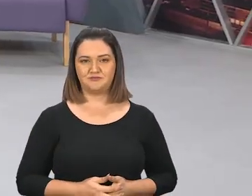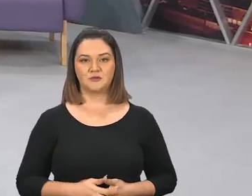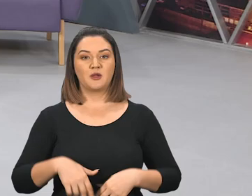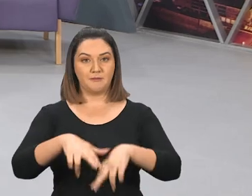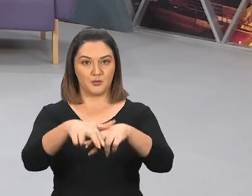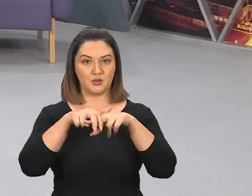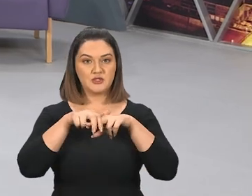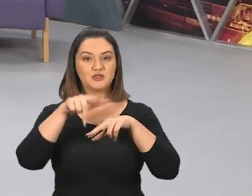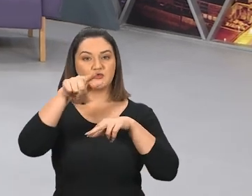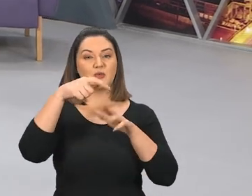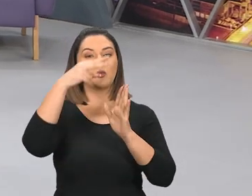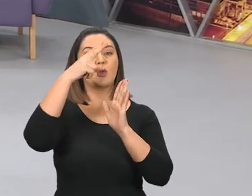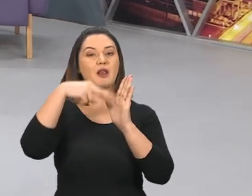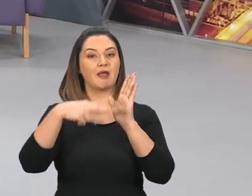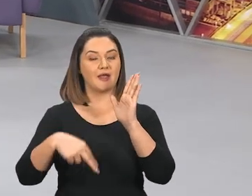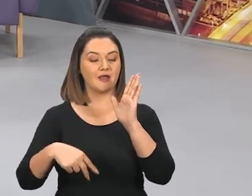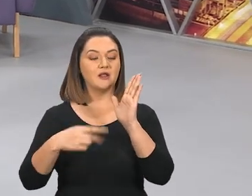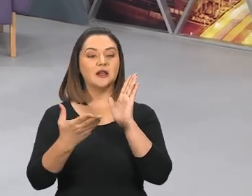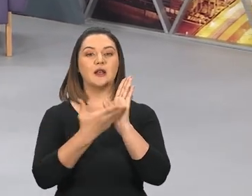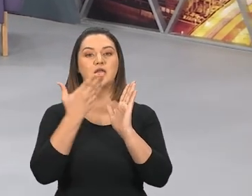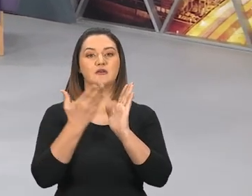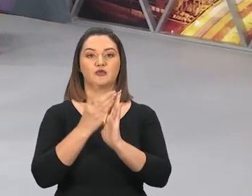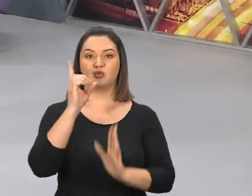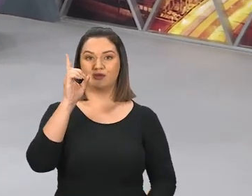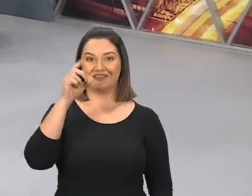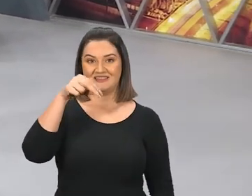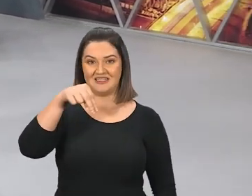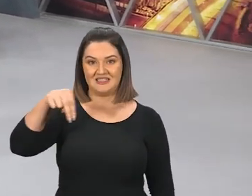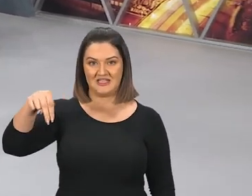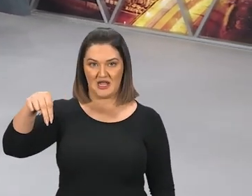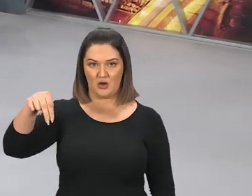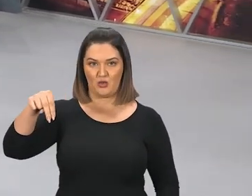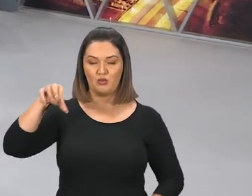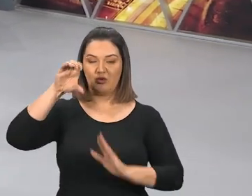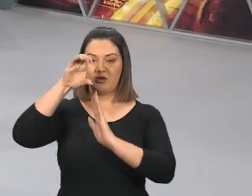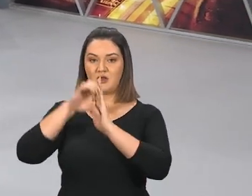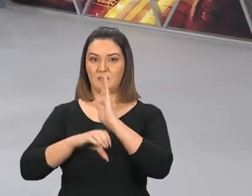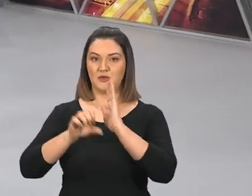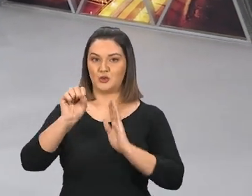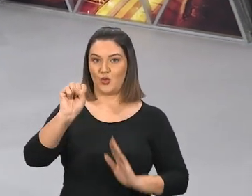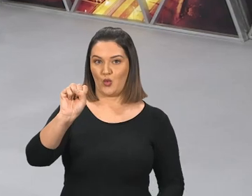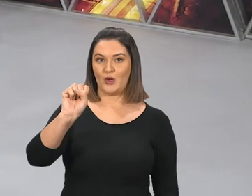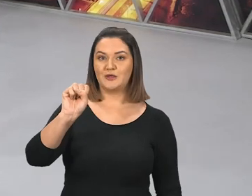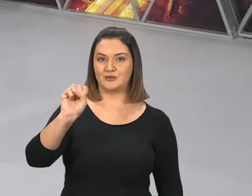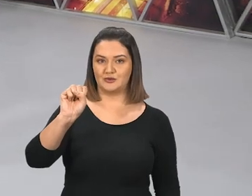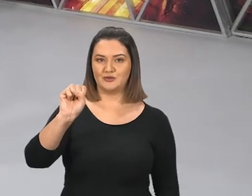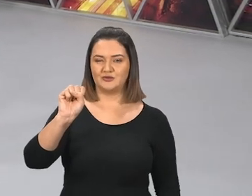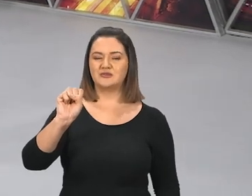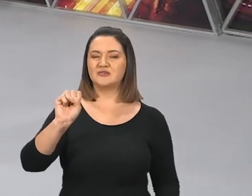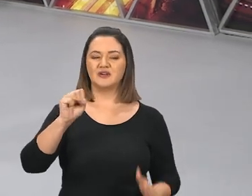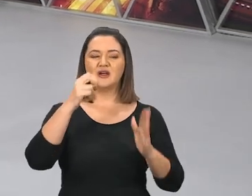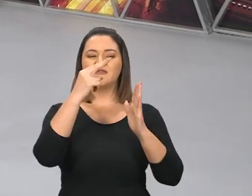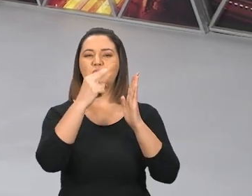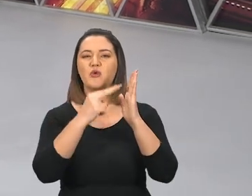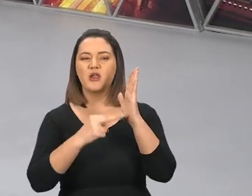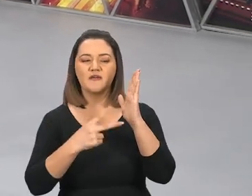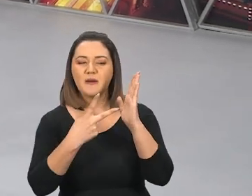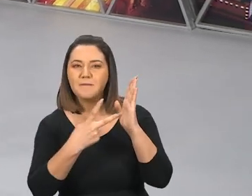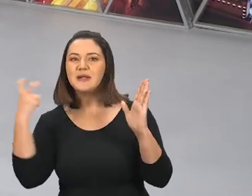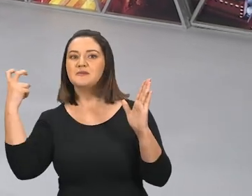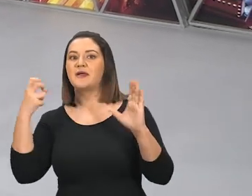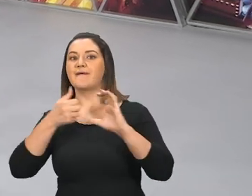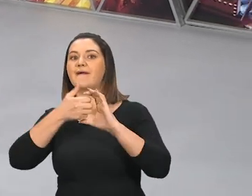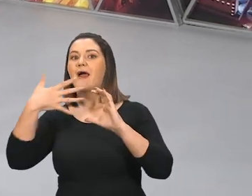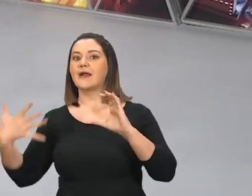isso, Eu chamo você agora, Para ir comigo para Daniel. Daniel, no capítulo 8. E aqui nós vamos saber, Quem é